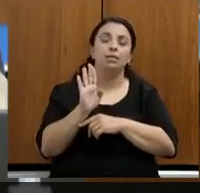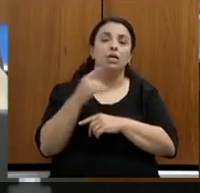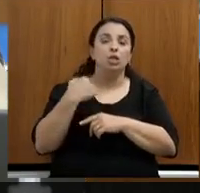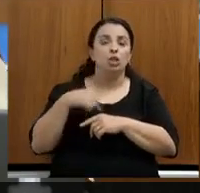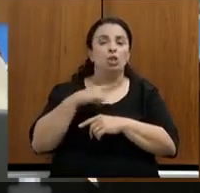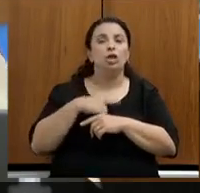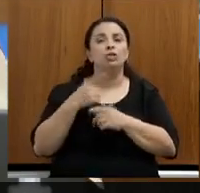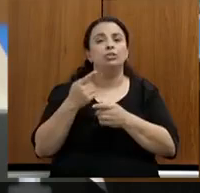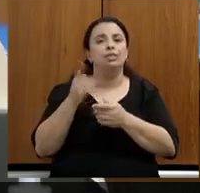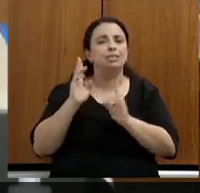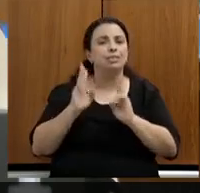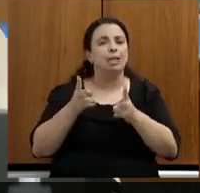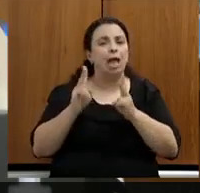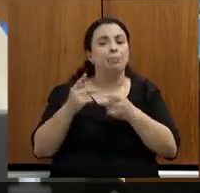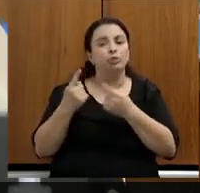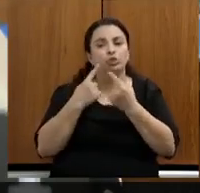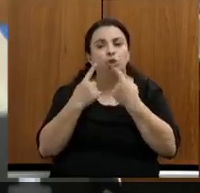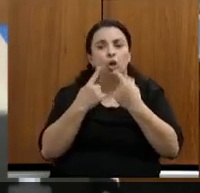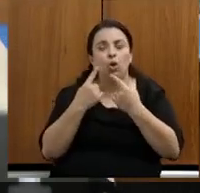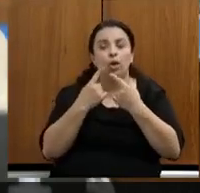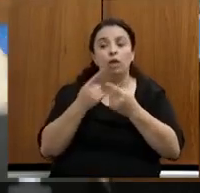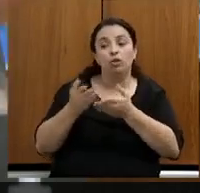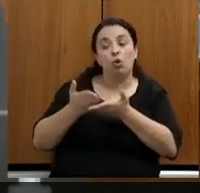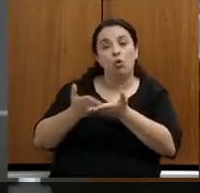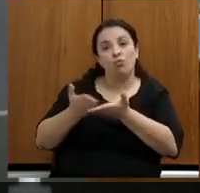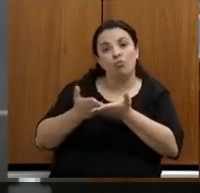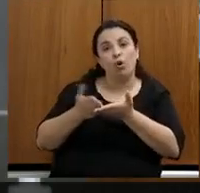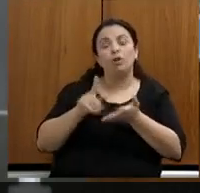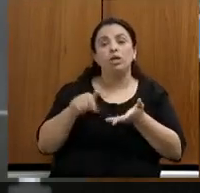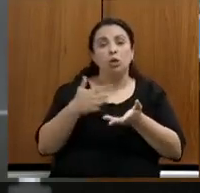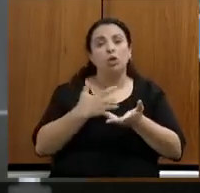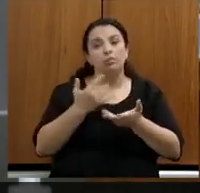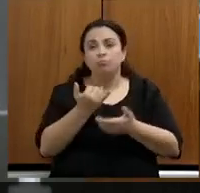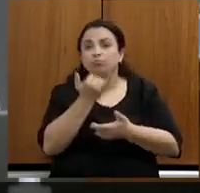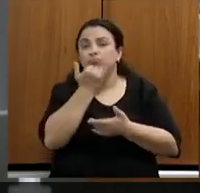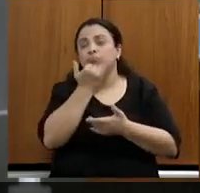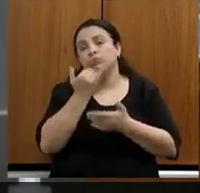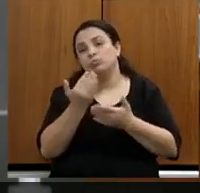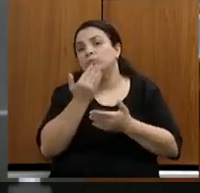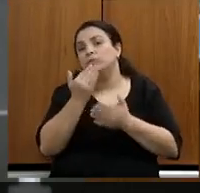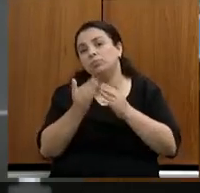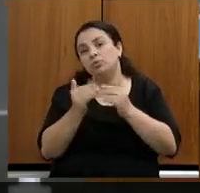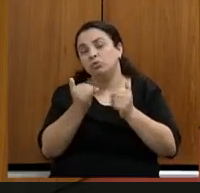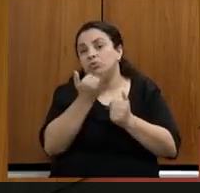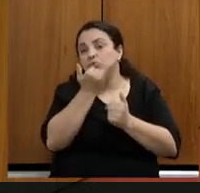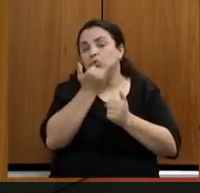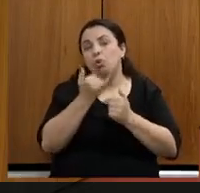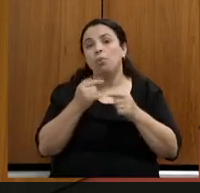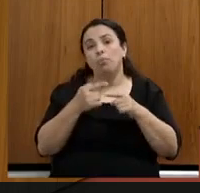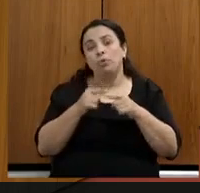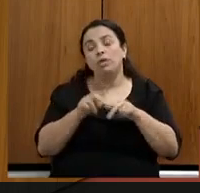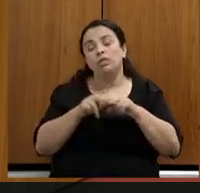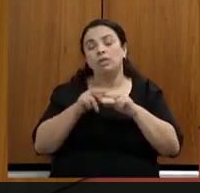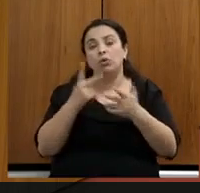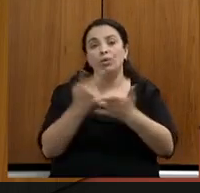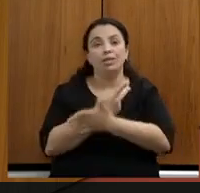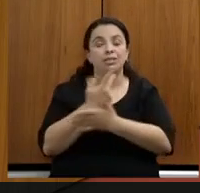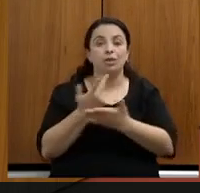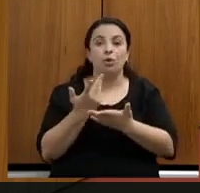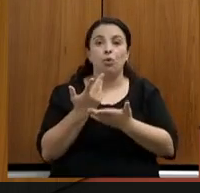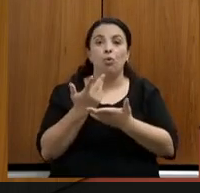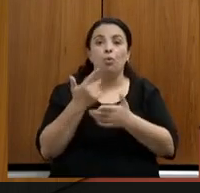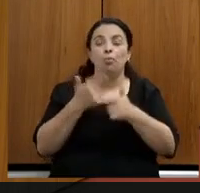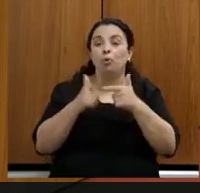queria aqui, deputada, dizer, te pedir desculpa, porque houve um problema de comunicação interna,